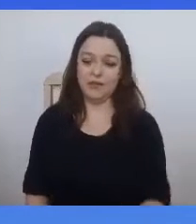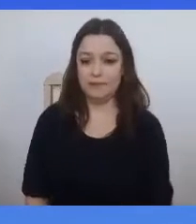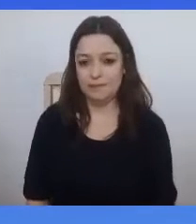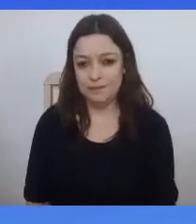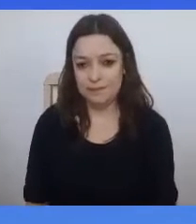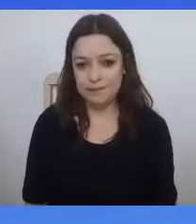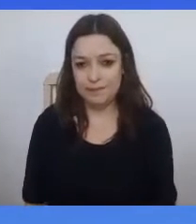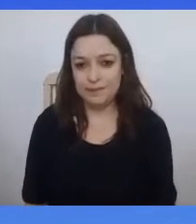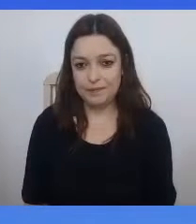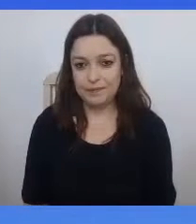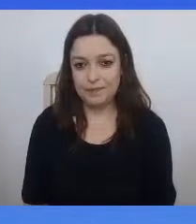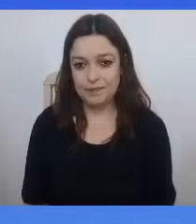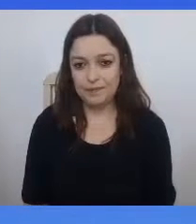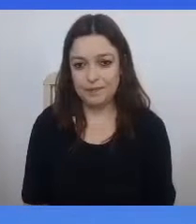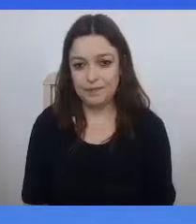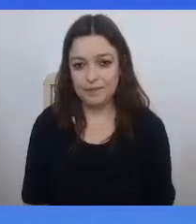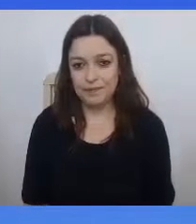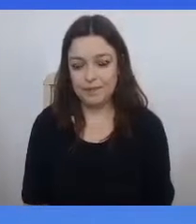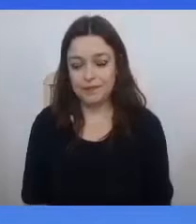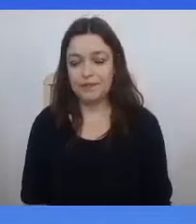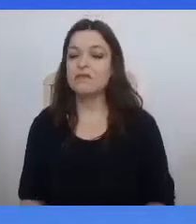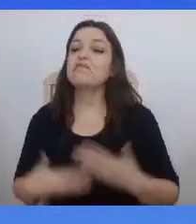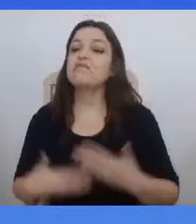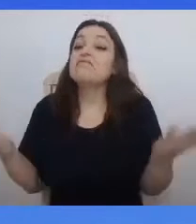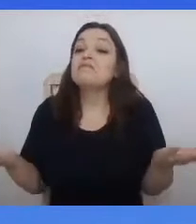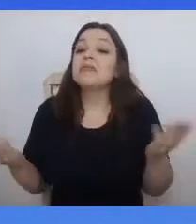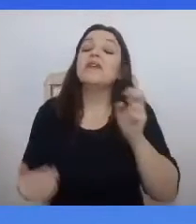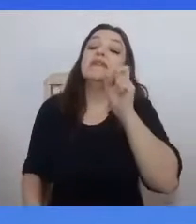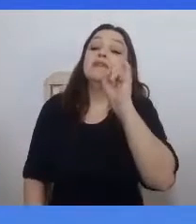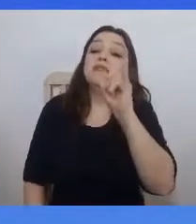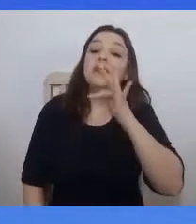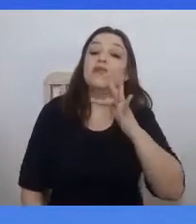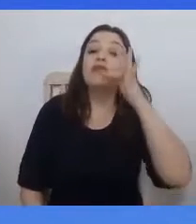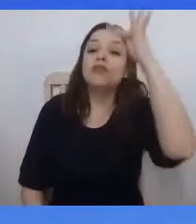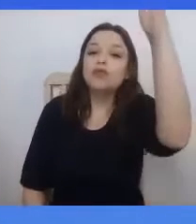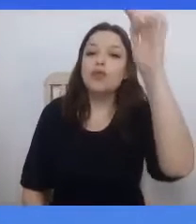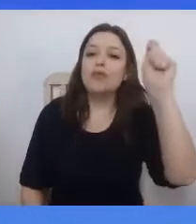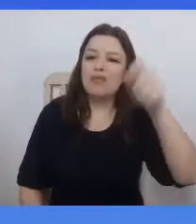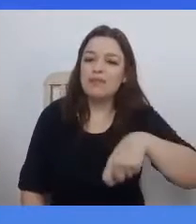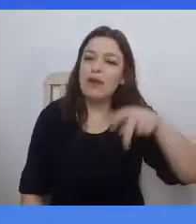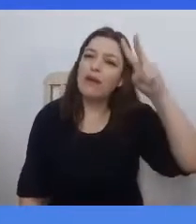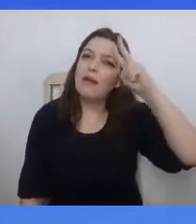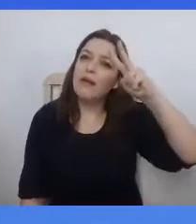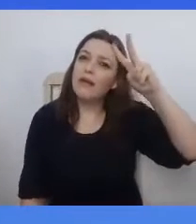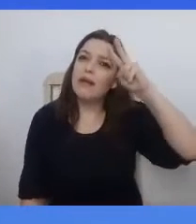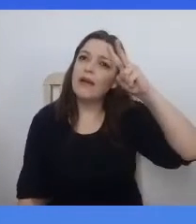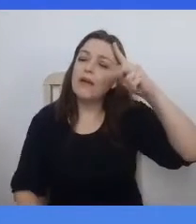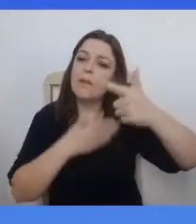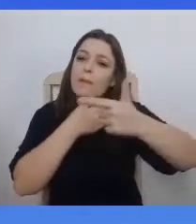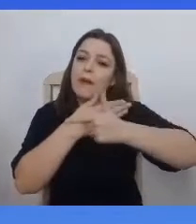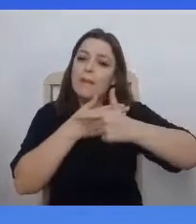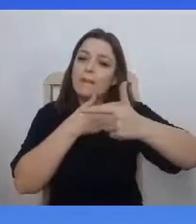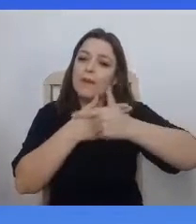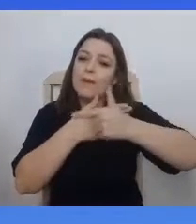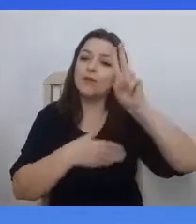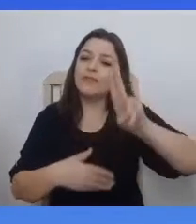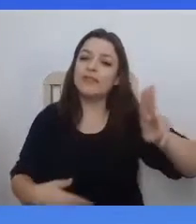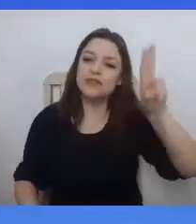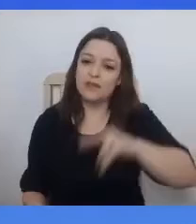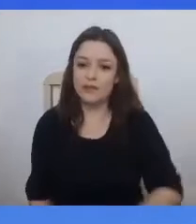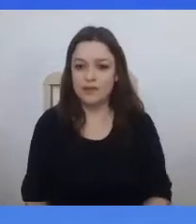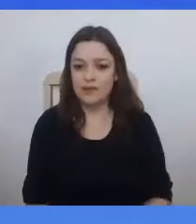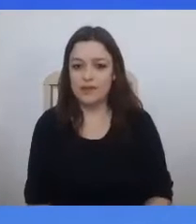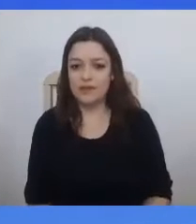olhemos para o futuro e lembremos, e lembremos do papel dessa universidade, caro Aldo, caro vice